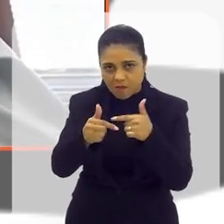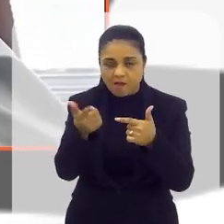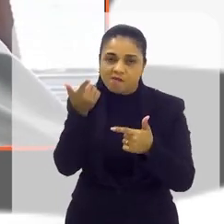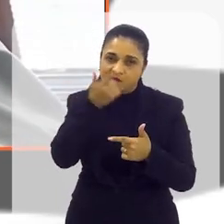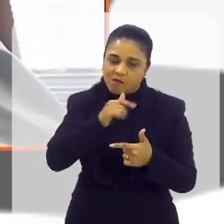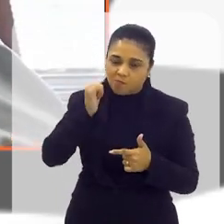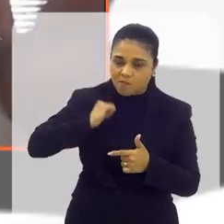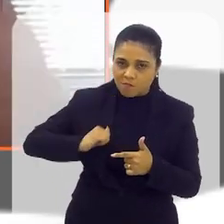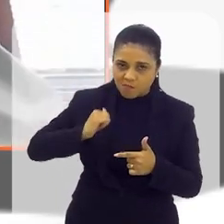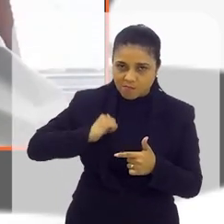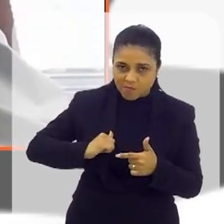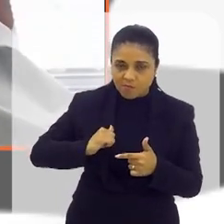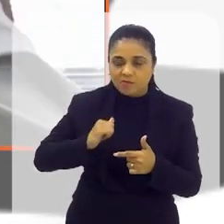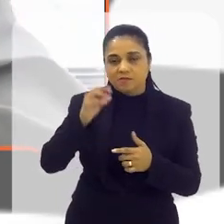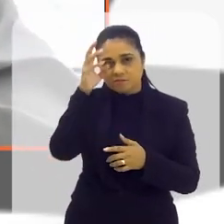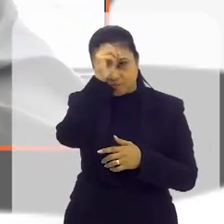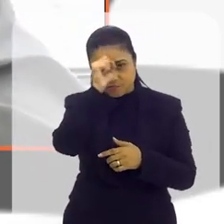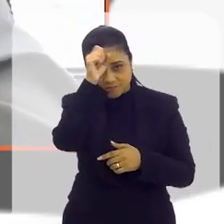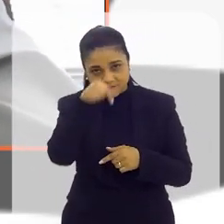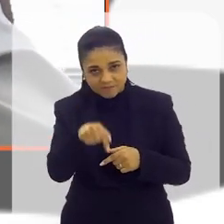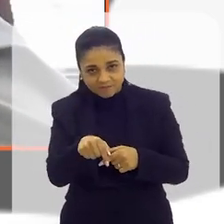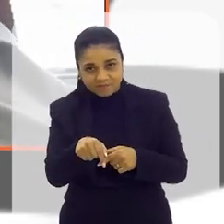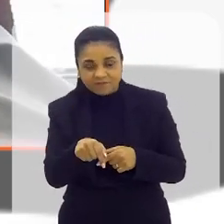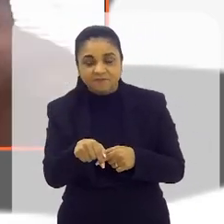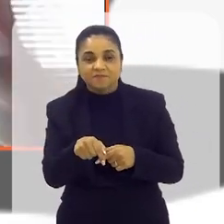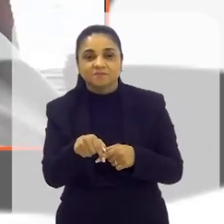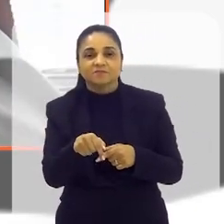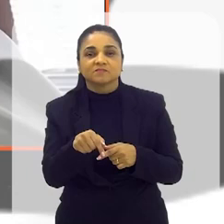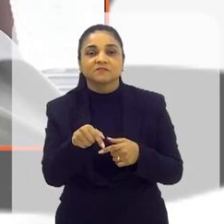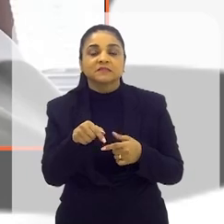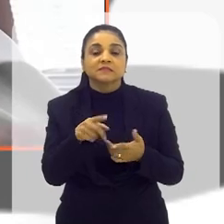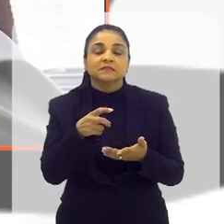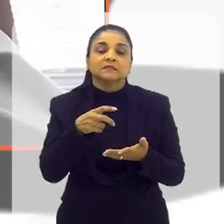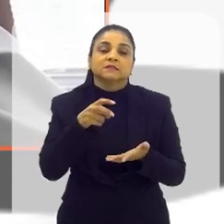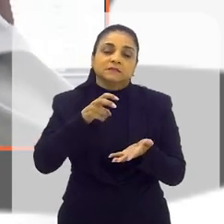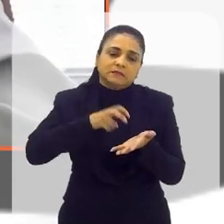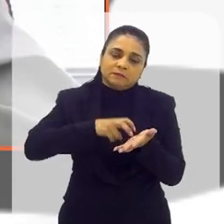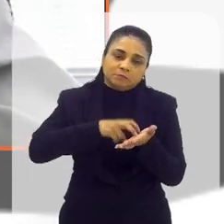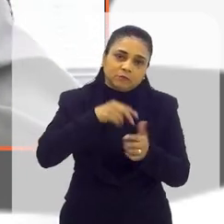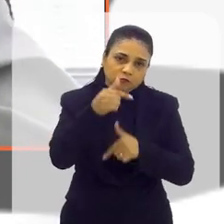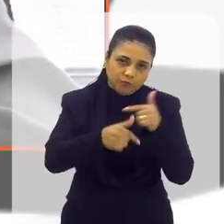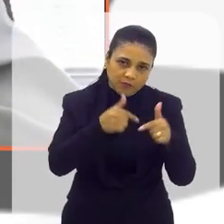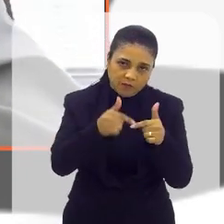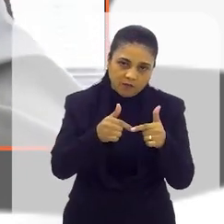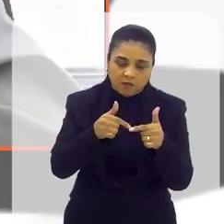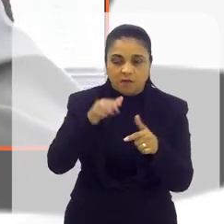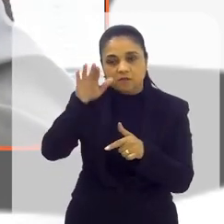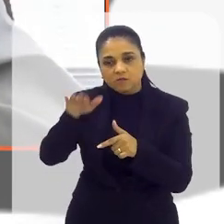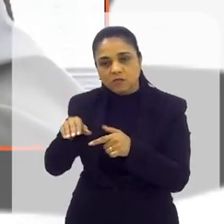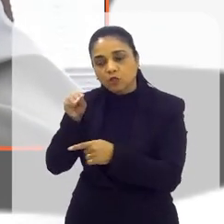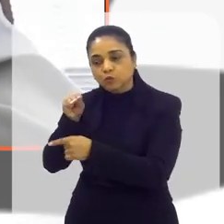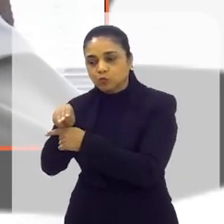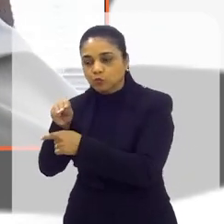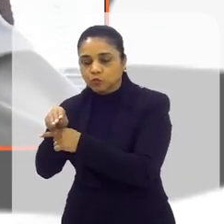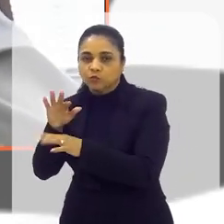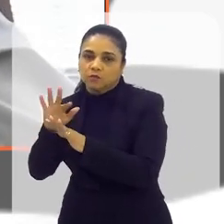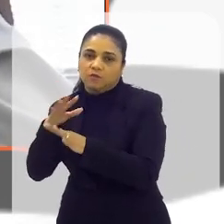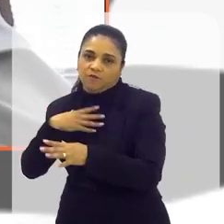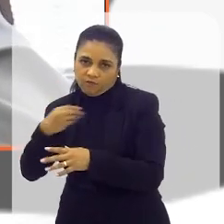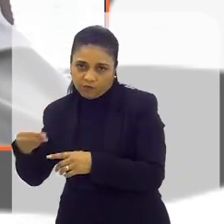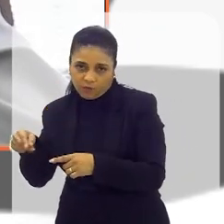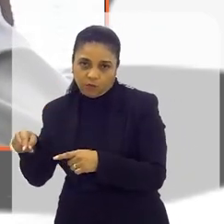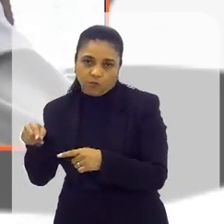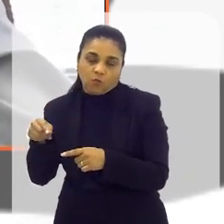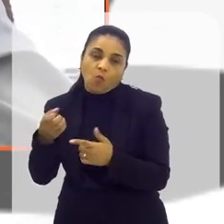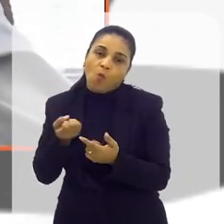serviço, também ganha uma bolsa de aprendizagem, trabalhando apenas um turno do seu dia, para o outro